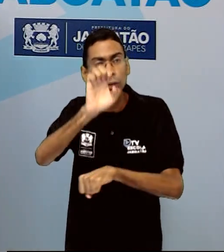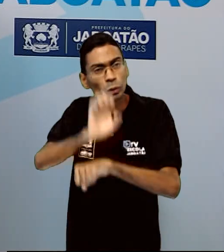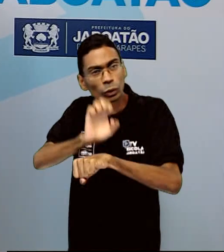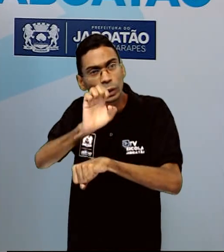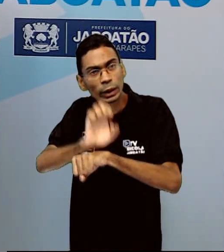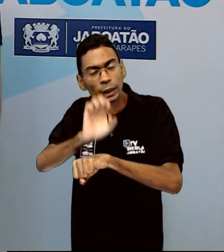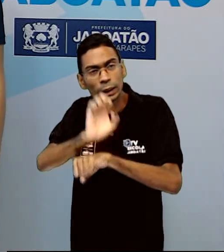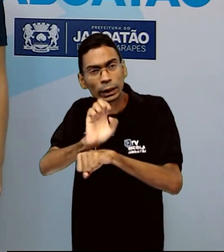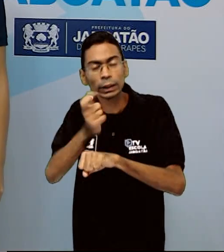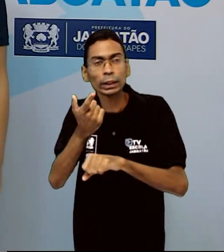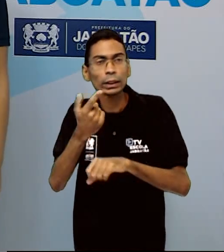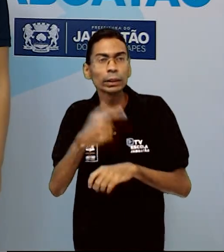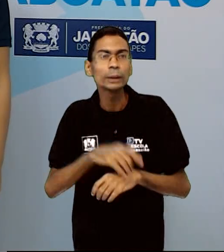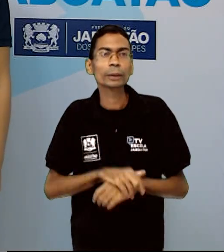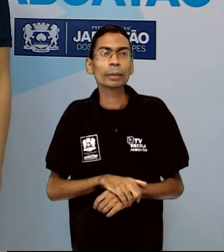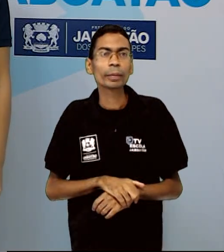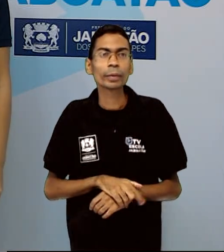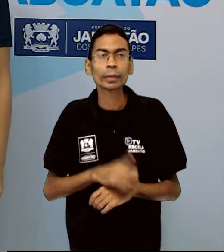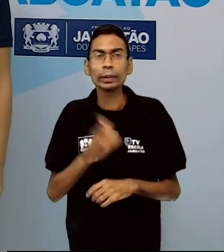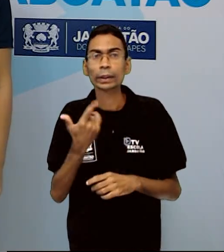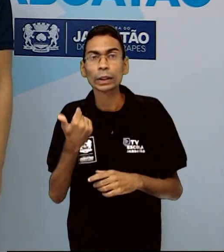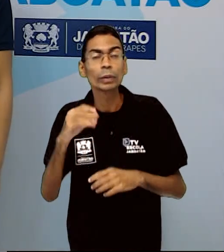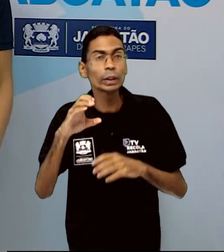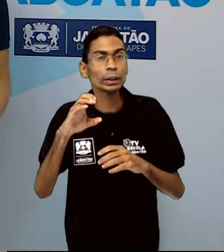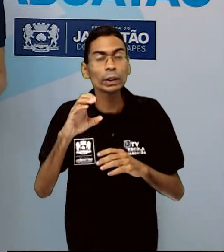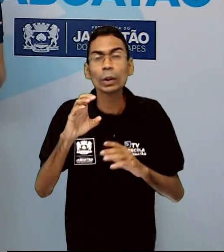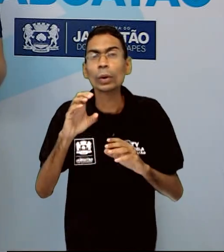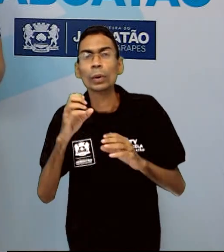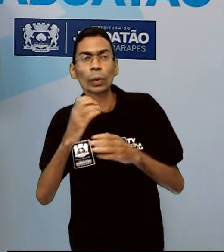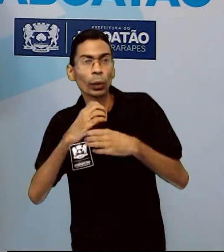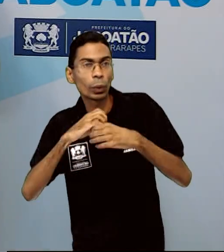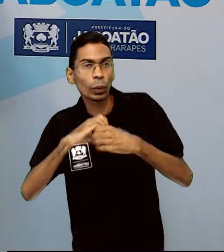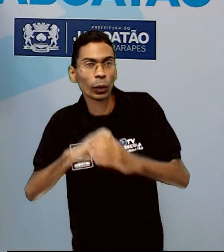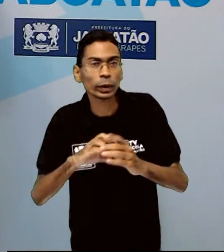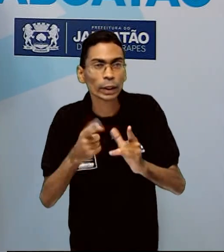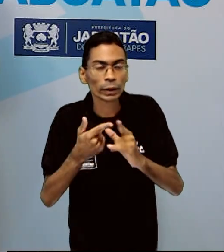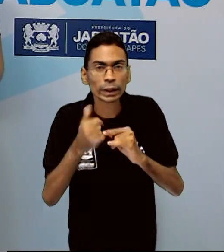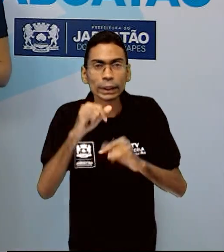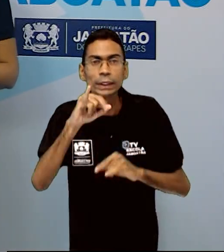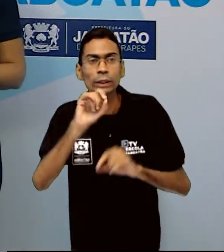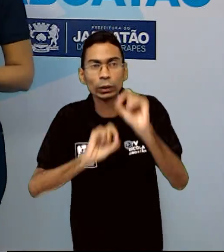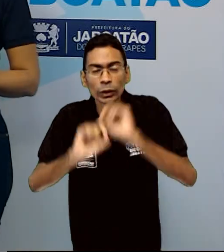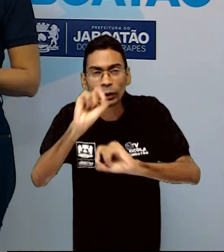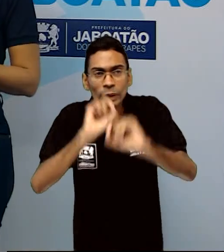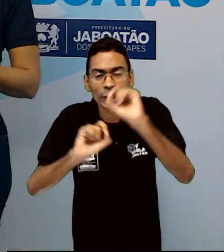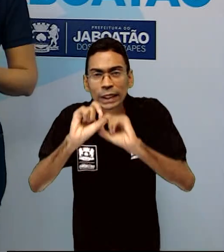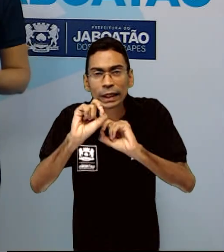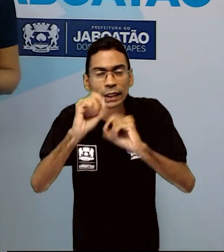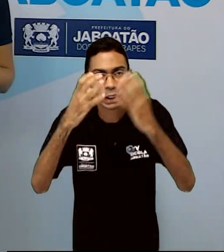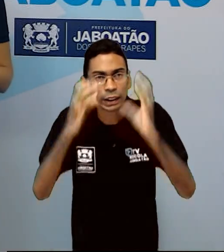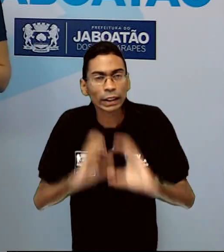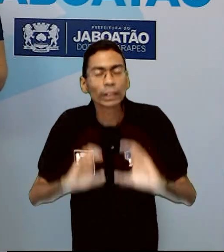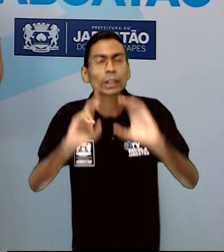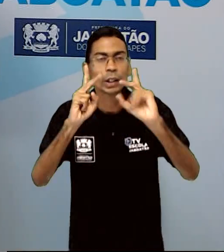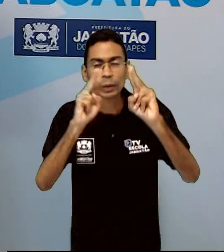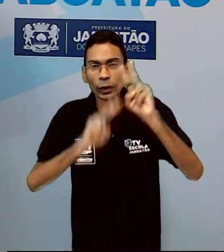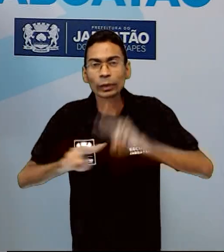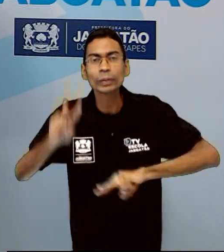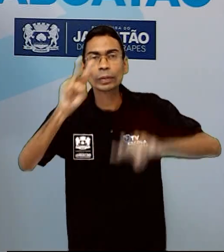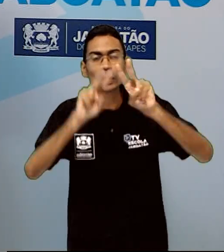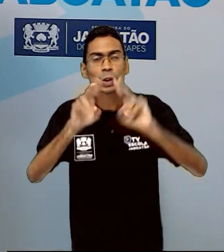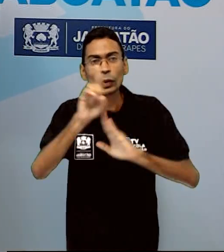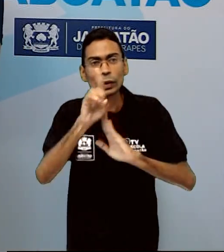conceito de cidadania. Vamos saber agora um pouco sobre direitos civis e direitos